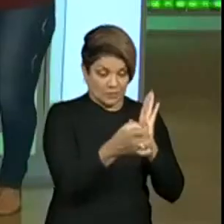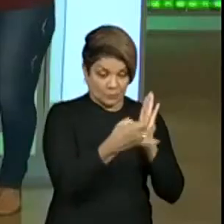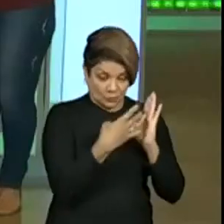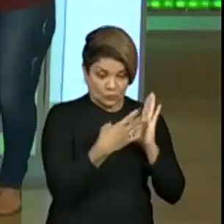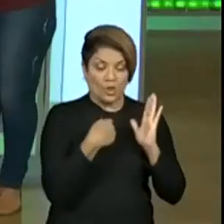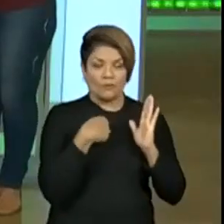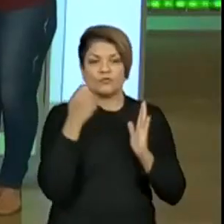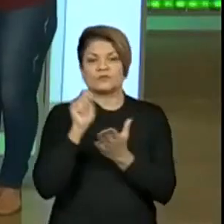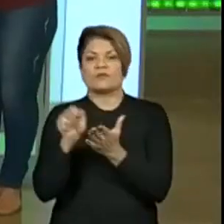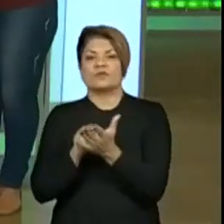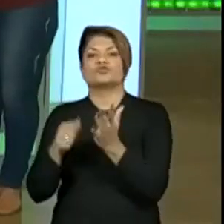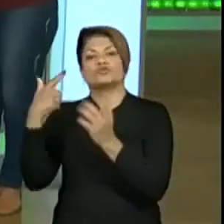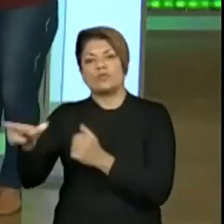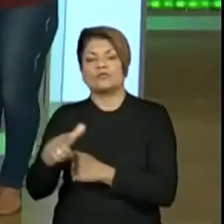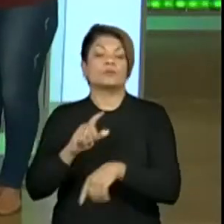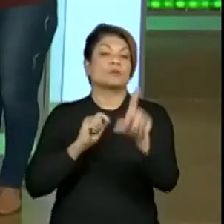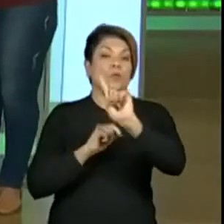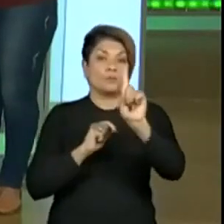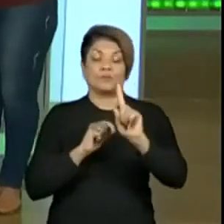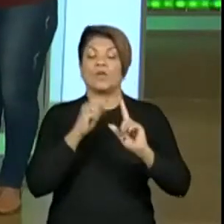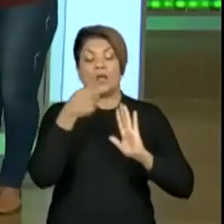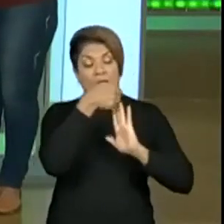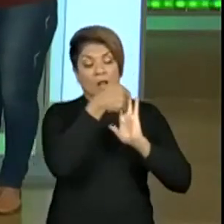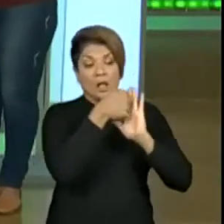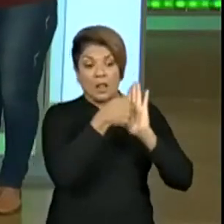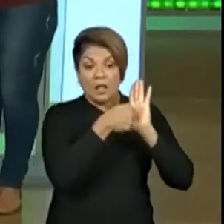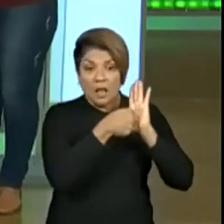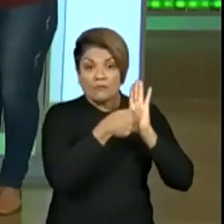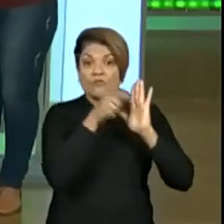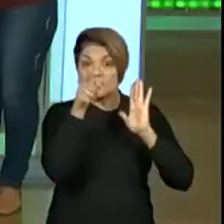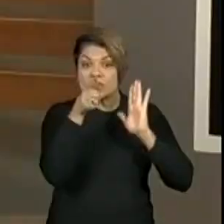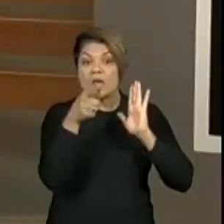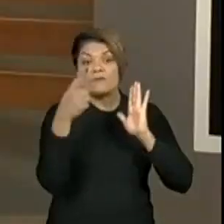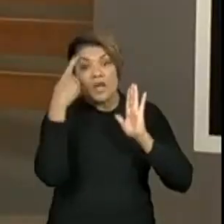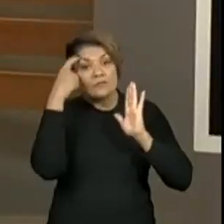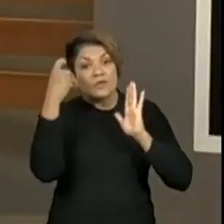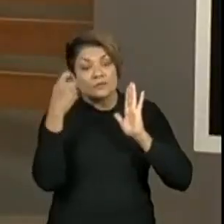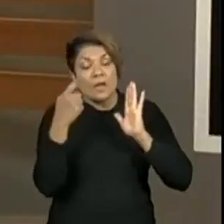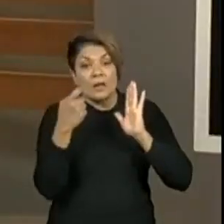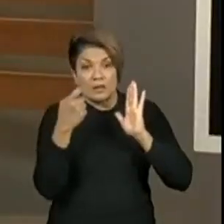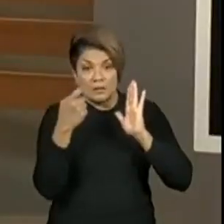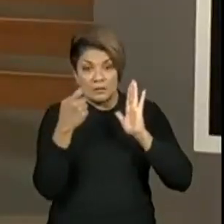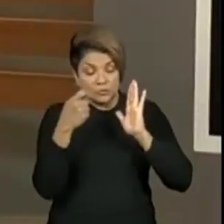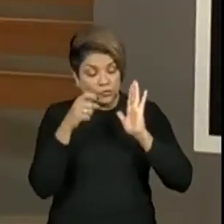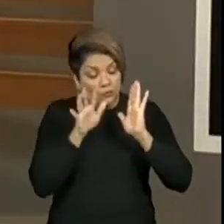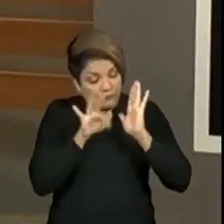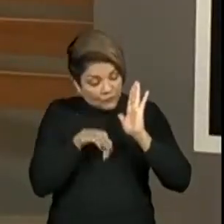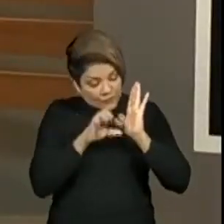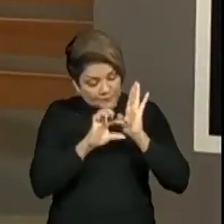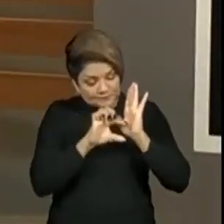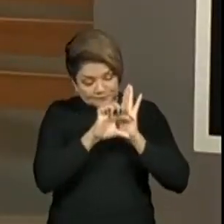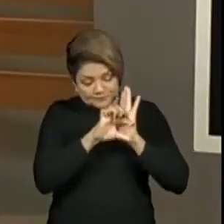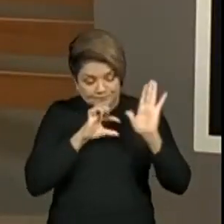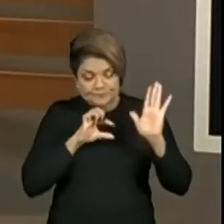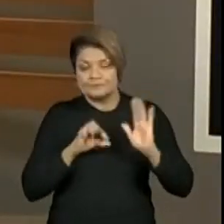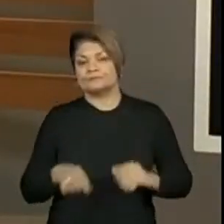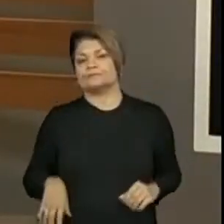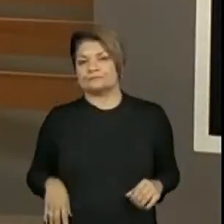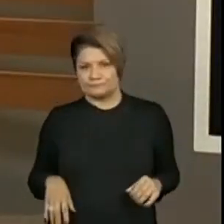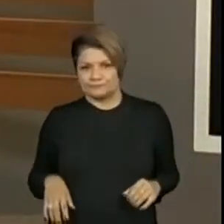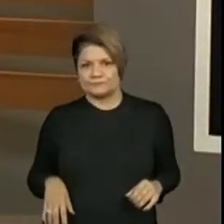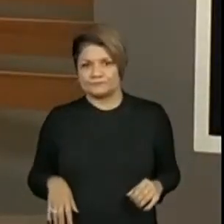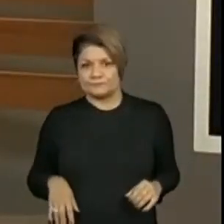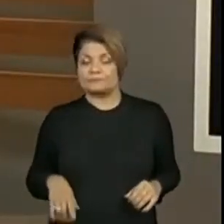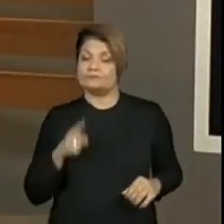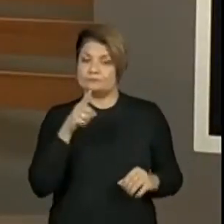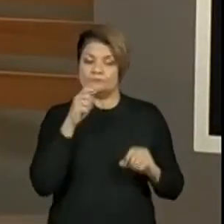produção de escrever um novo final, é uma autoria. Vocês vão ser autores. Por isso que é Escritores Mirins, eu dei o nome. Porque vocês podem dar a direção